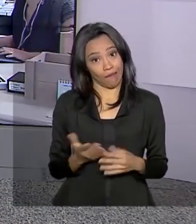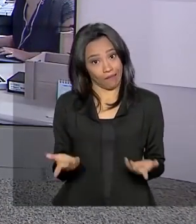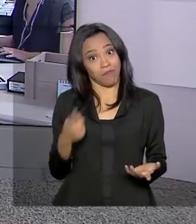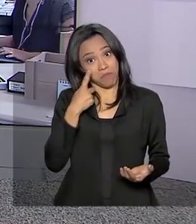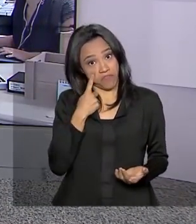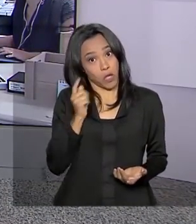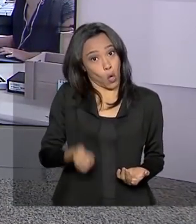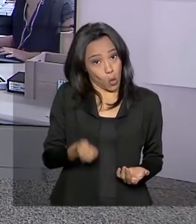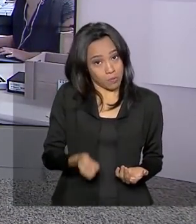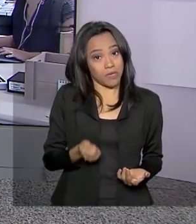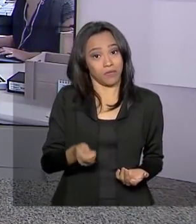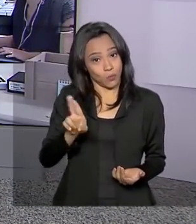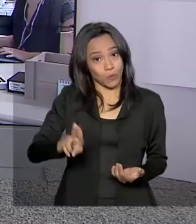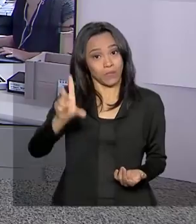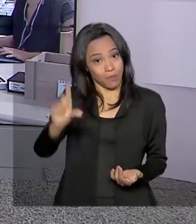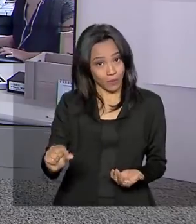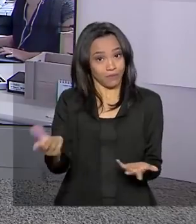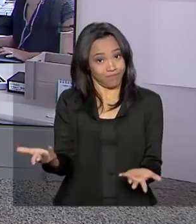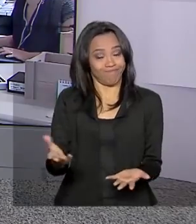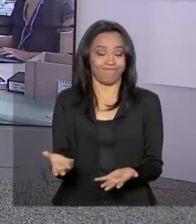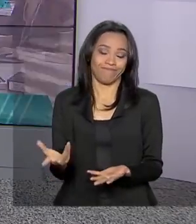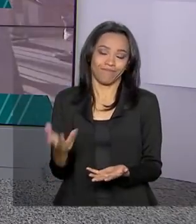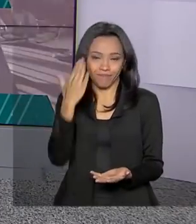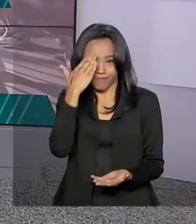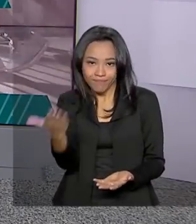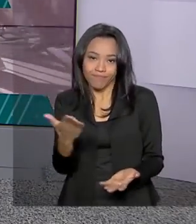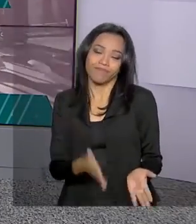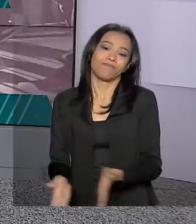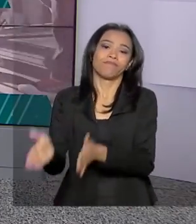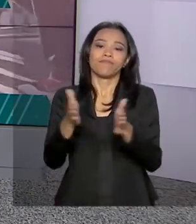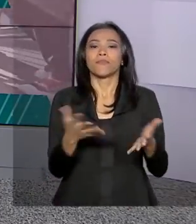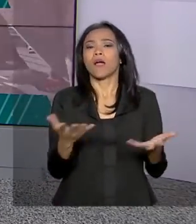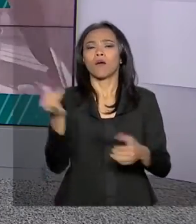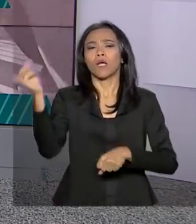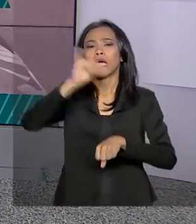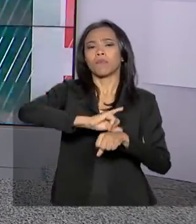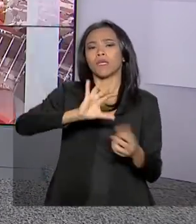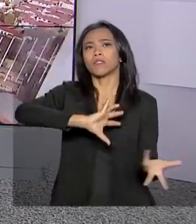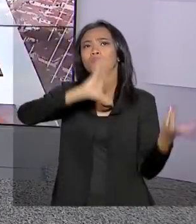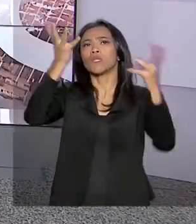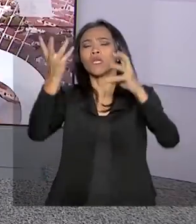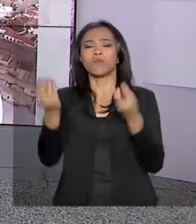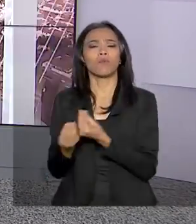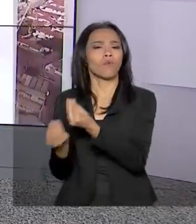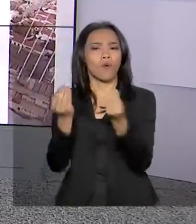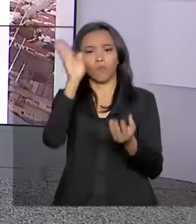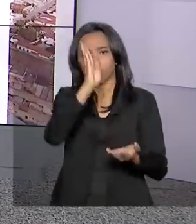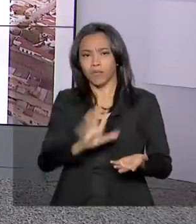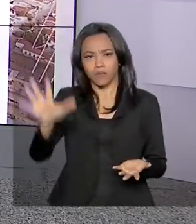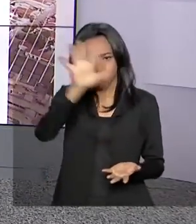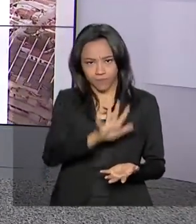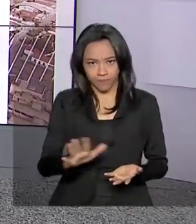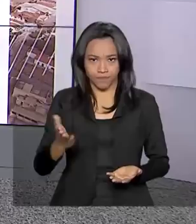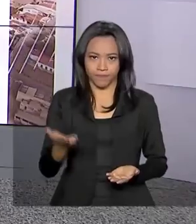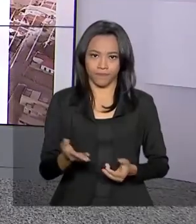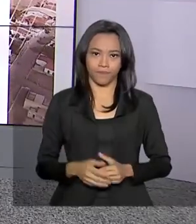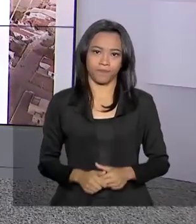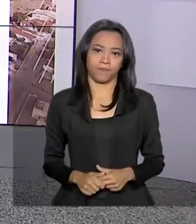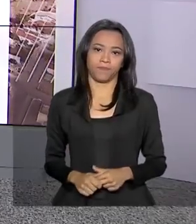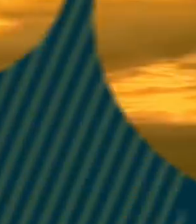menos, né? Obrigada, Alessandra. Hora de saber como fica o tempo em algumas capitais.